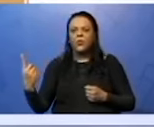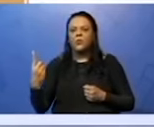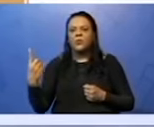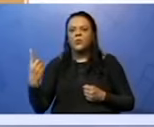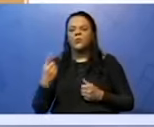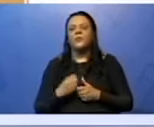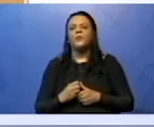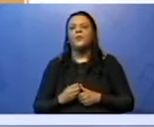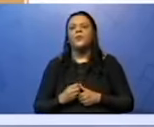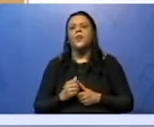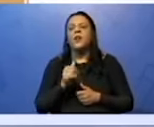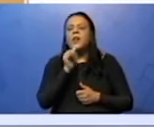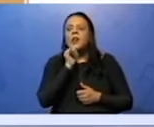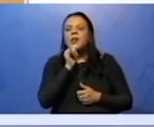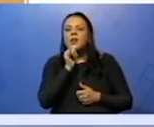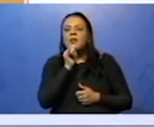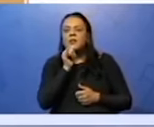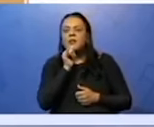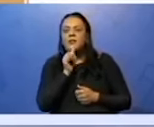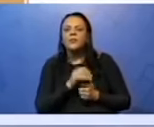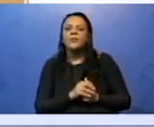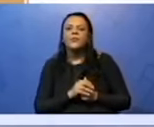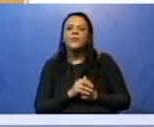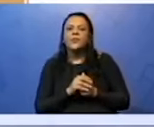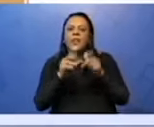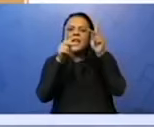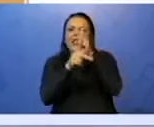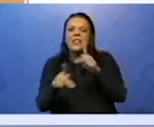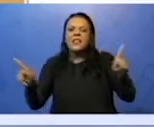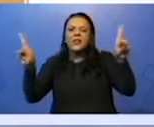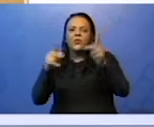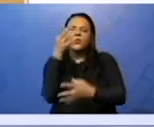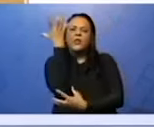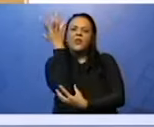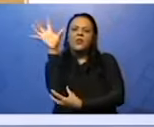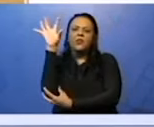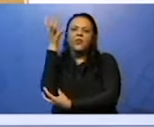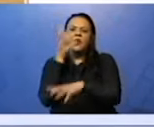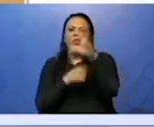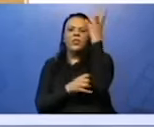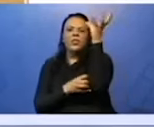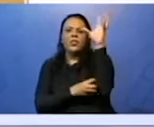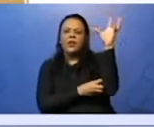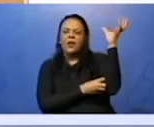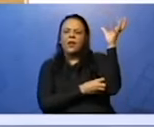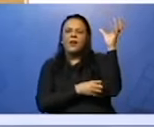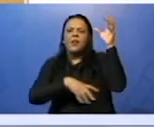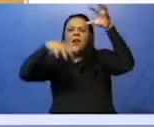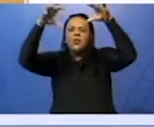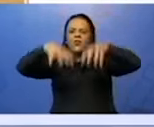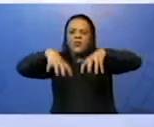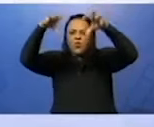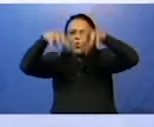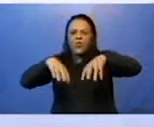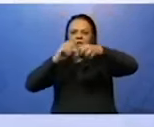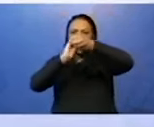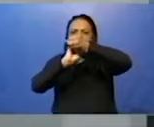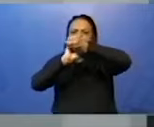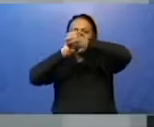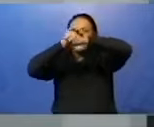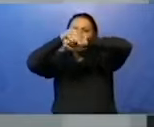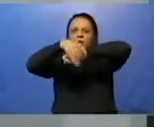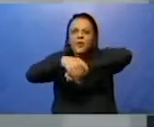falei, verbos de fenômeno da natureza, já achei um, eu sei que ninguém chove, ninguém venta, ninguém anoitece, ninguém